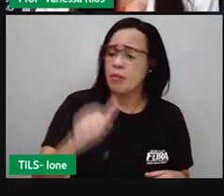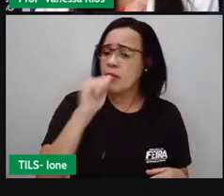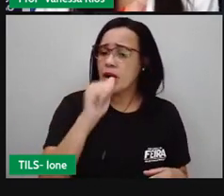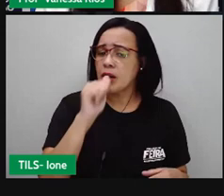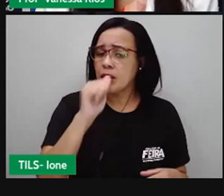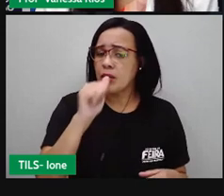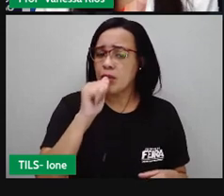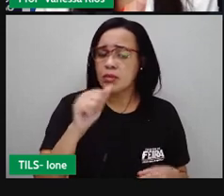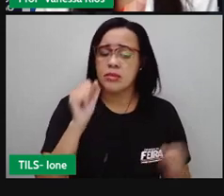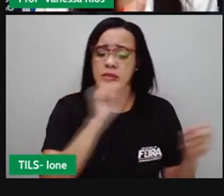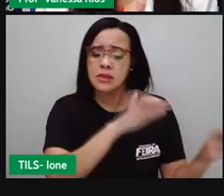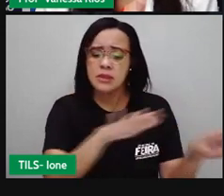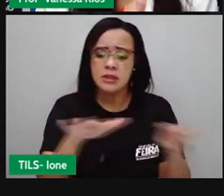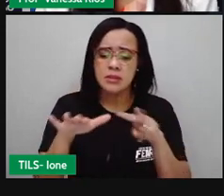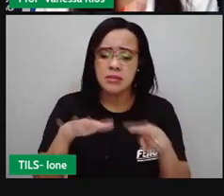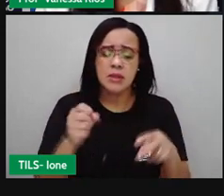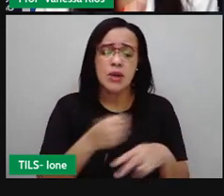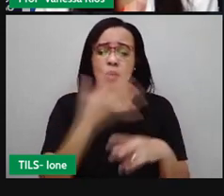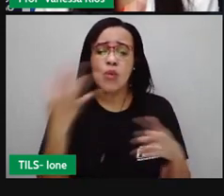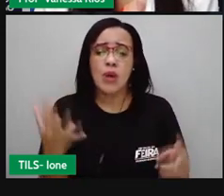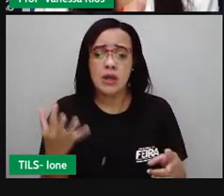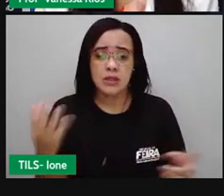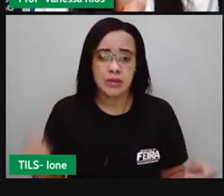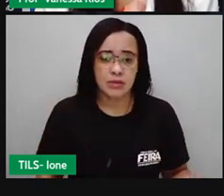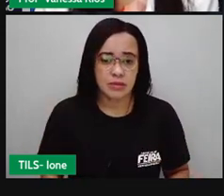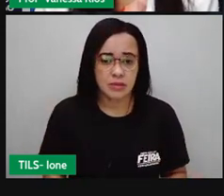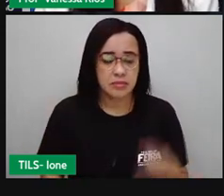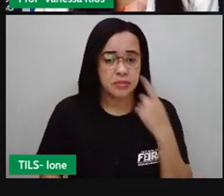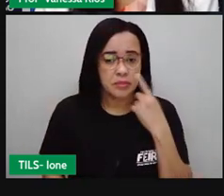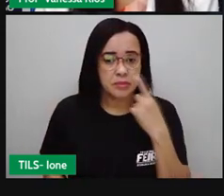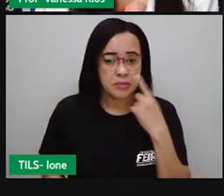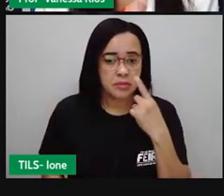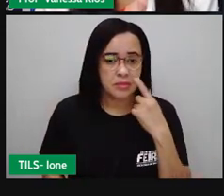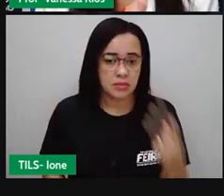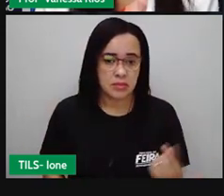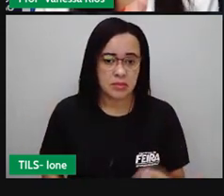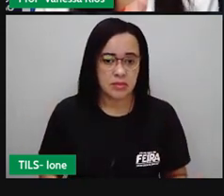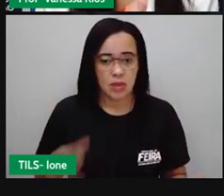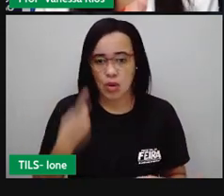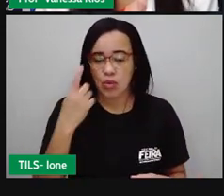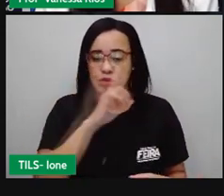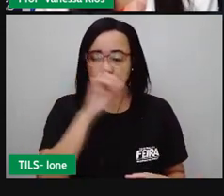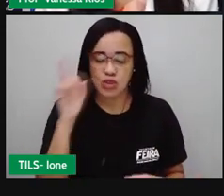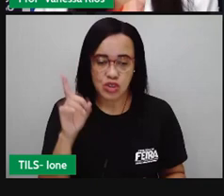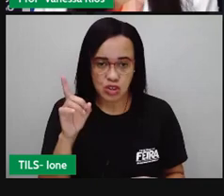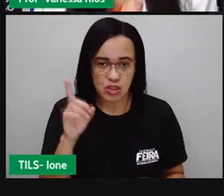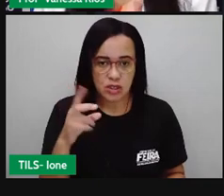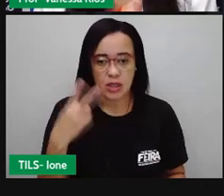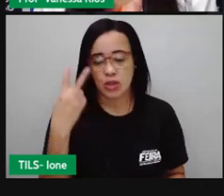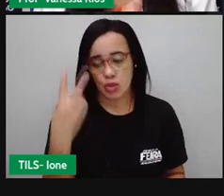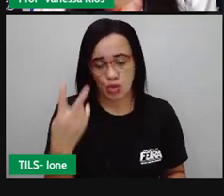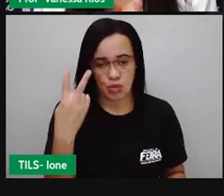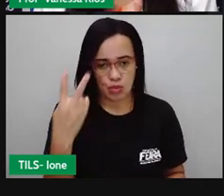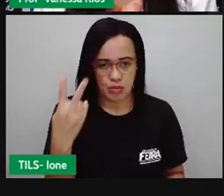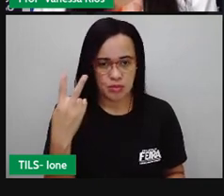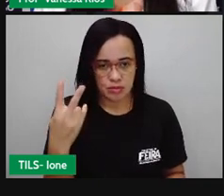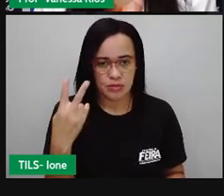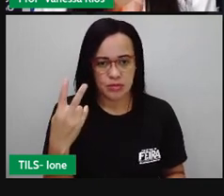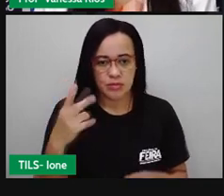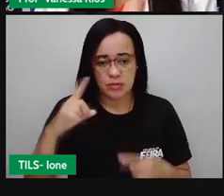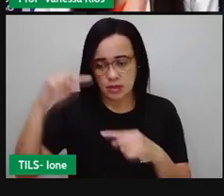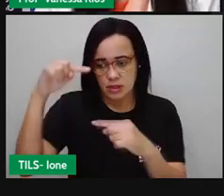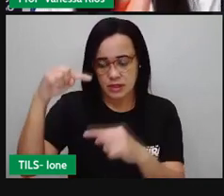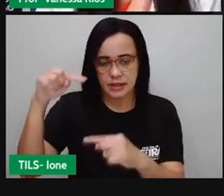semana? Hum, vamos lá. Em um dia, a gente já viu que Sofia bebe dois litros.